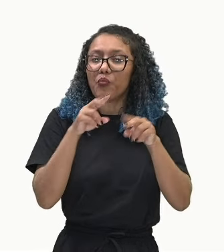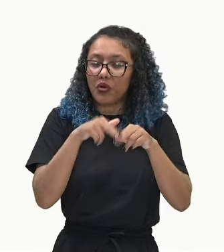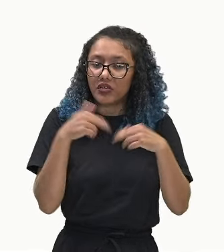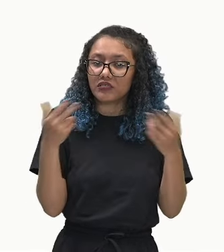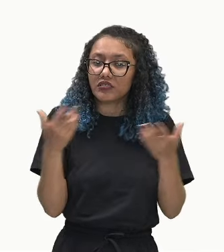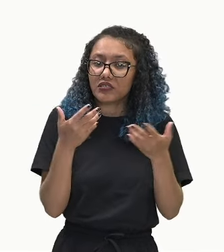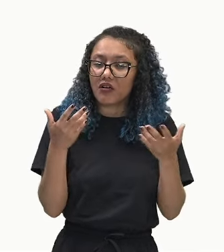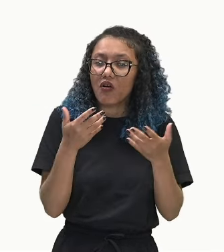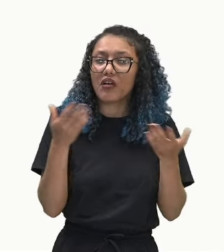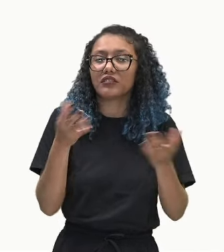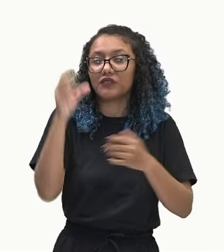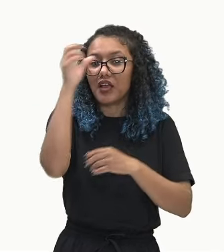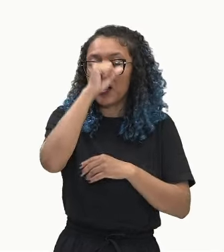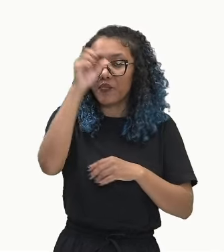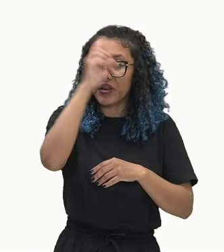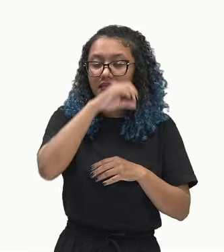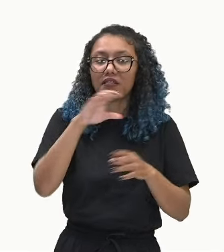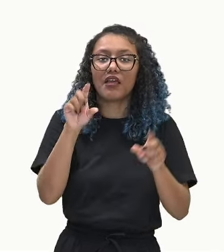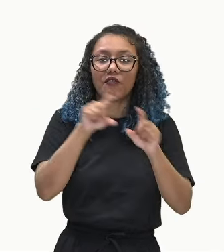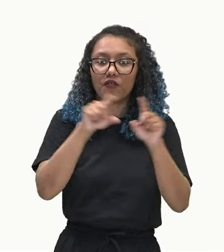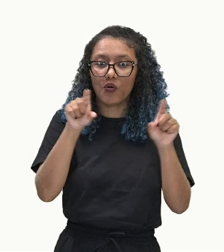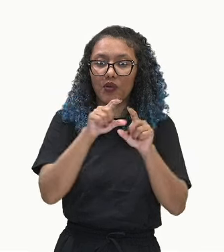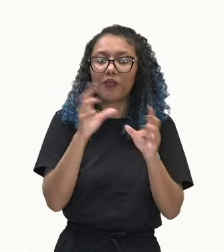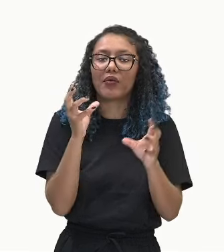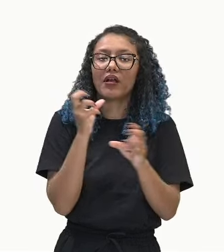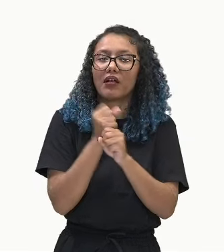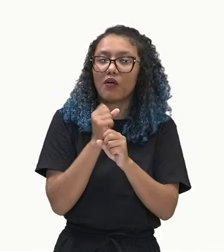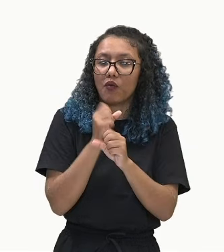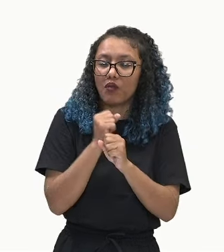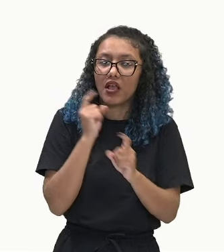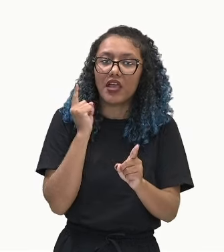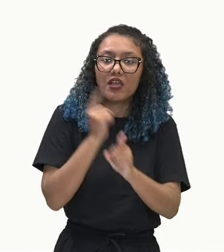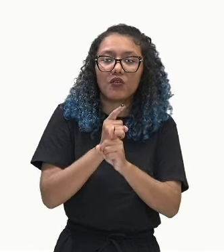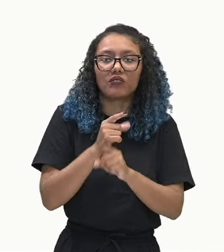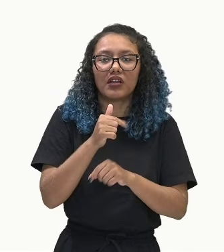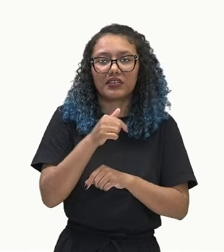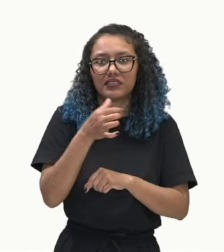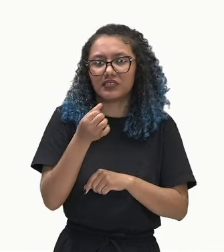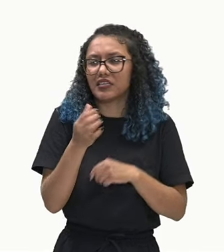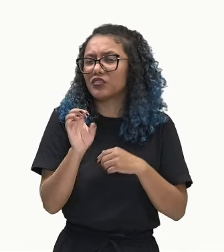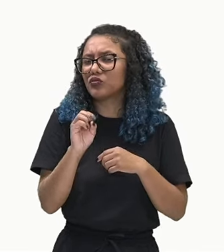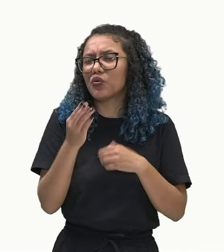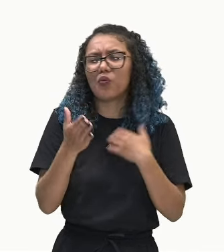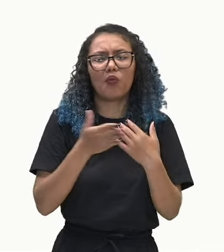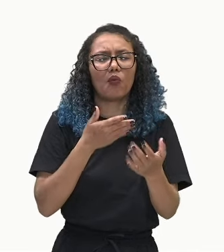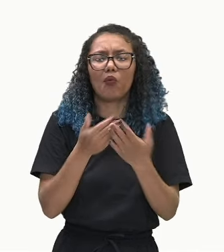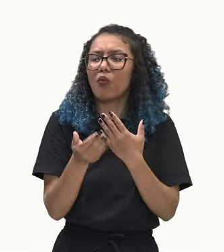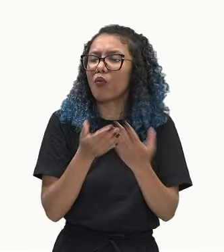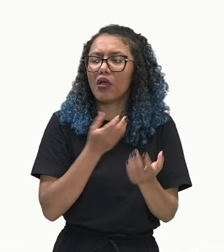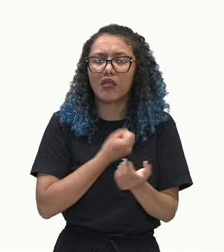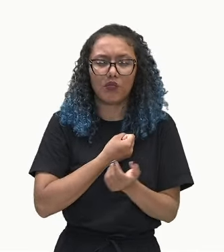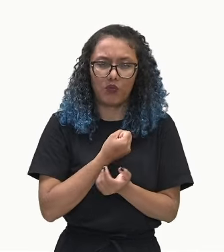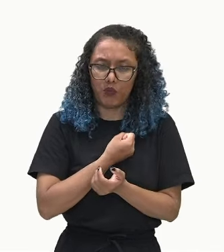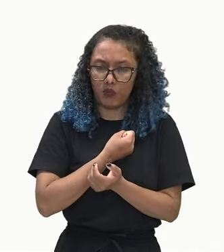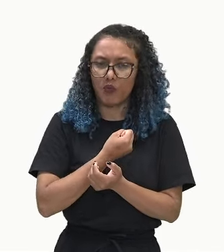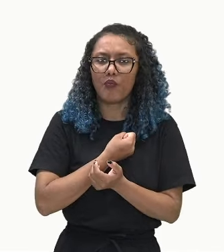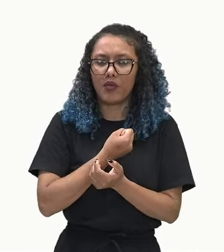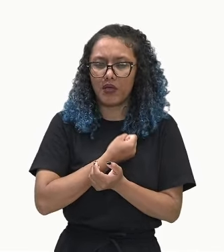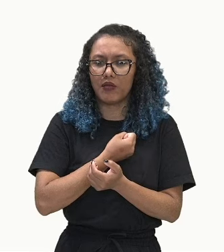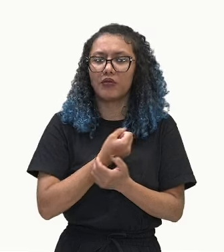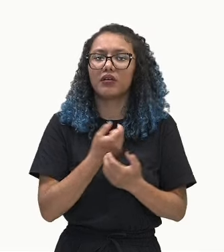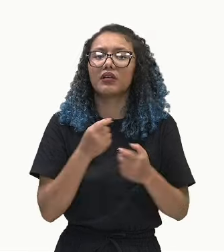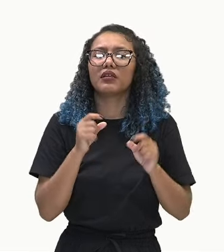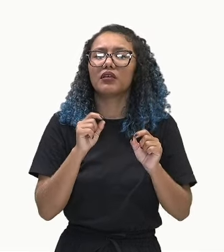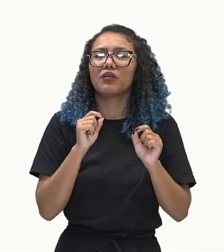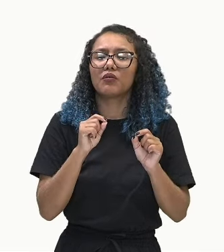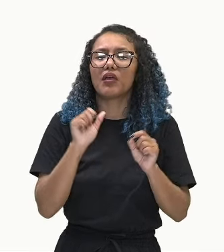calcular o A76 ou qualquer outro termo da progressão. Onde o A1 vai